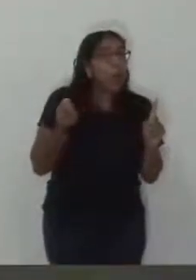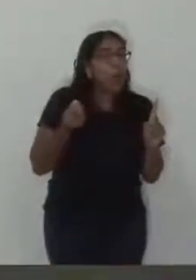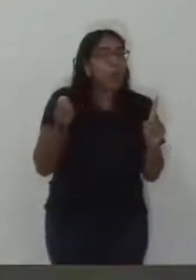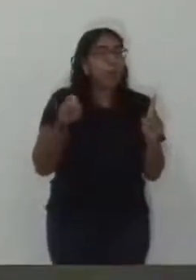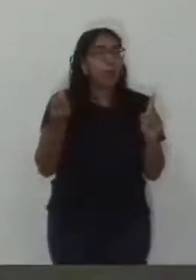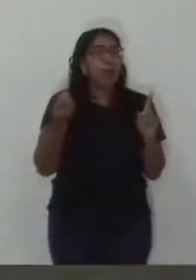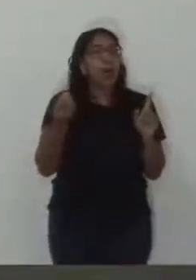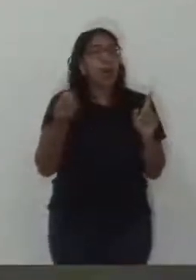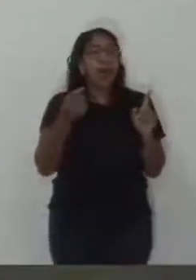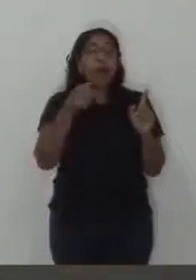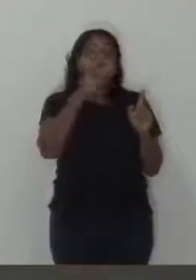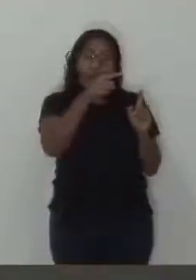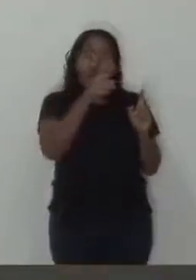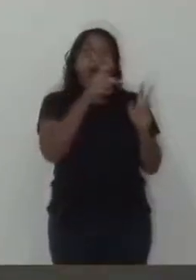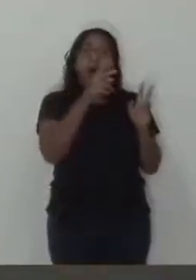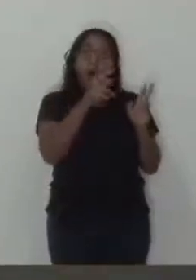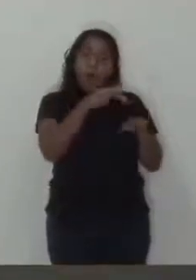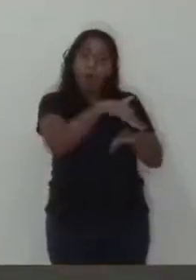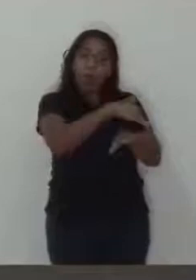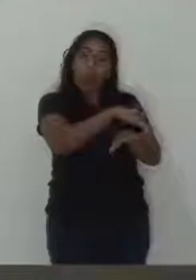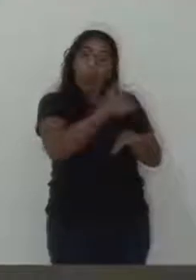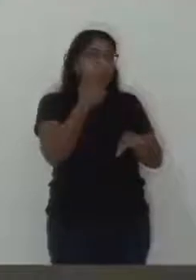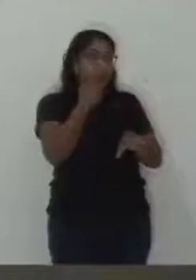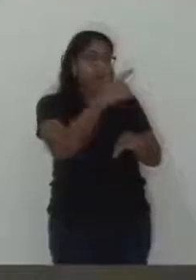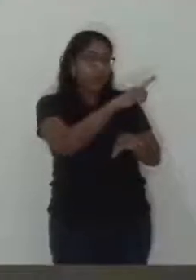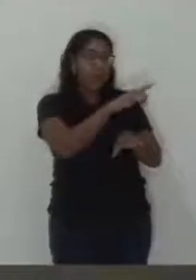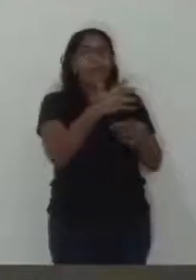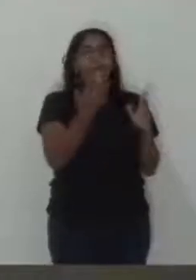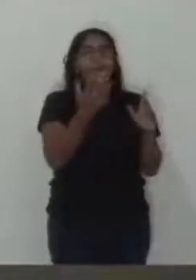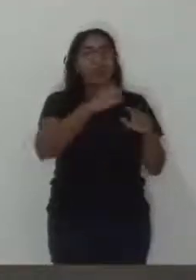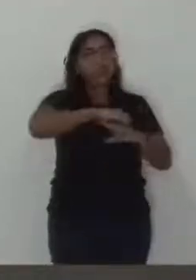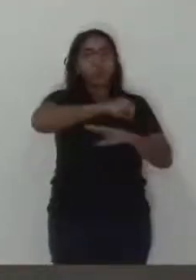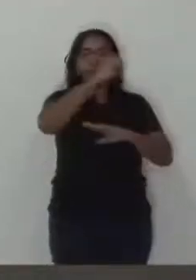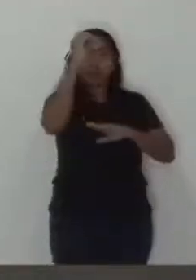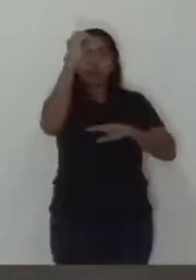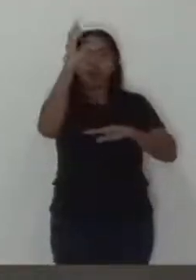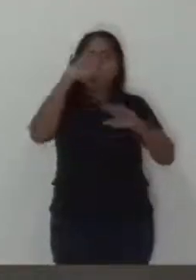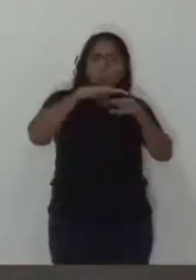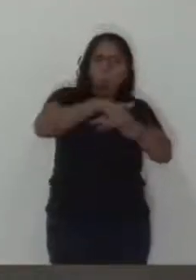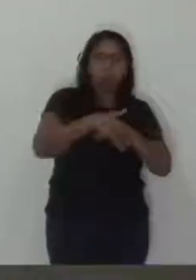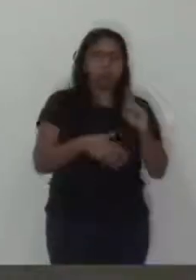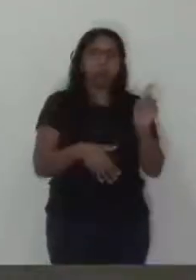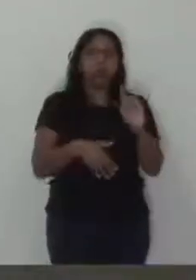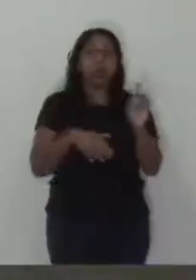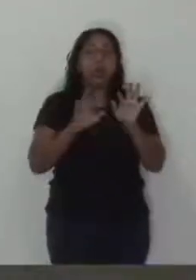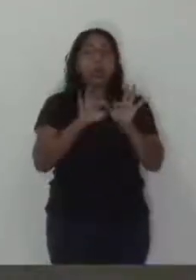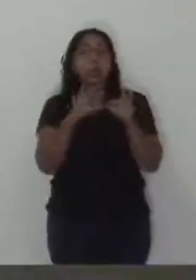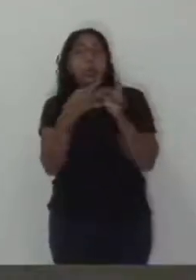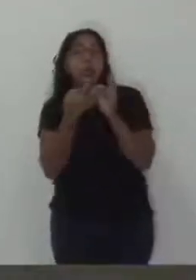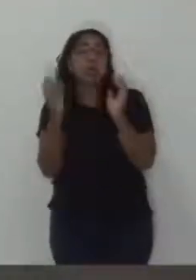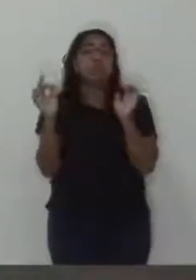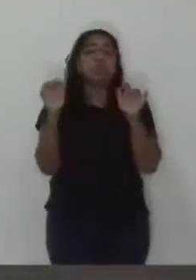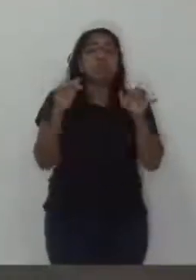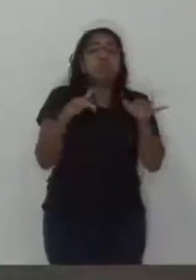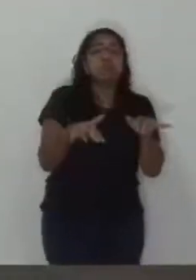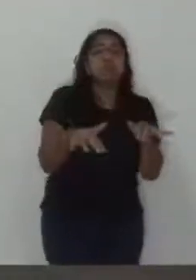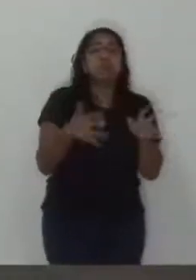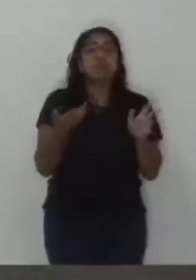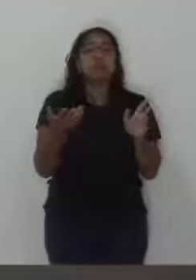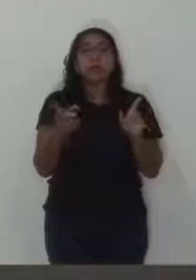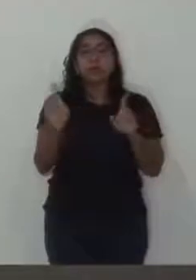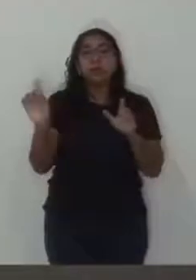aqui, dos blocos durante o dia, famílias participando, milhares de pessoas ali acompanhando,